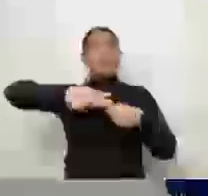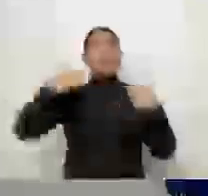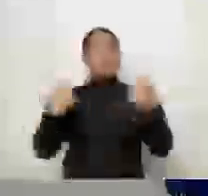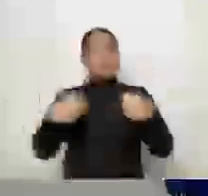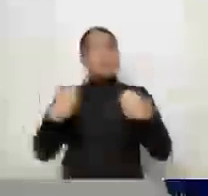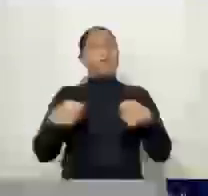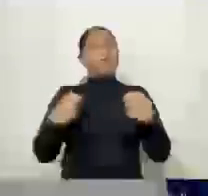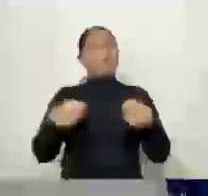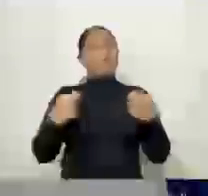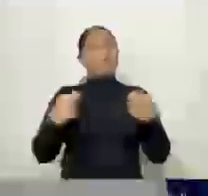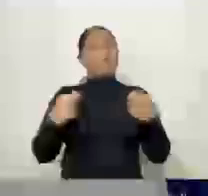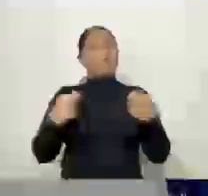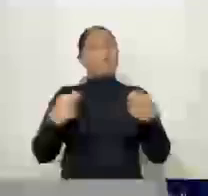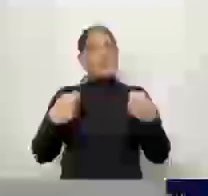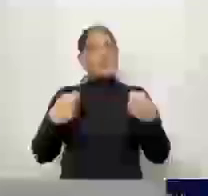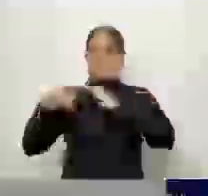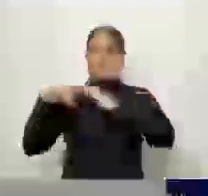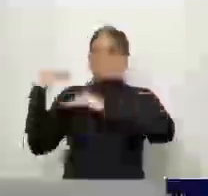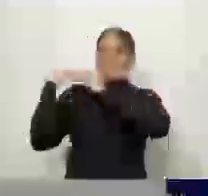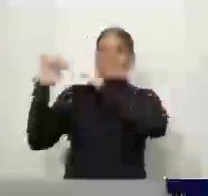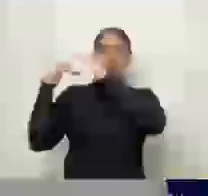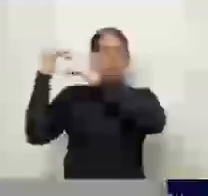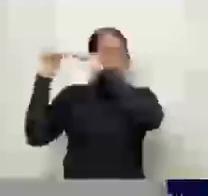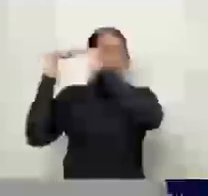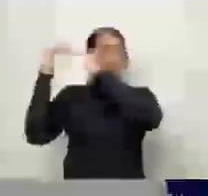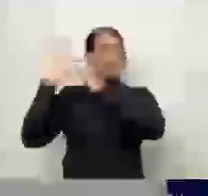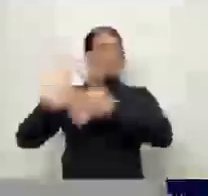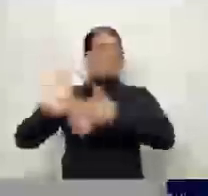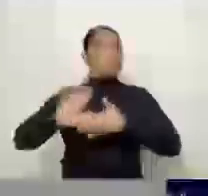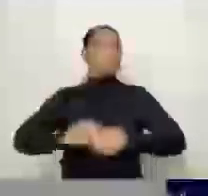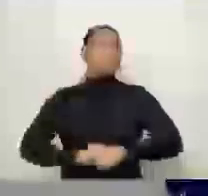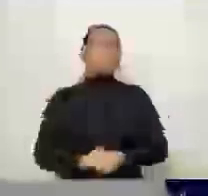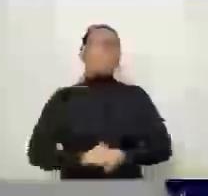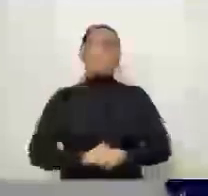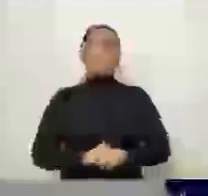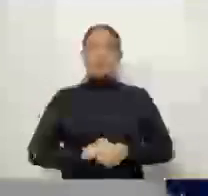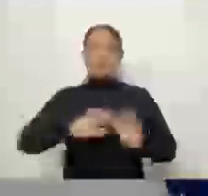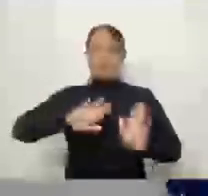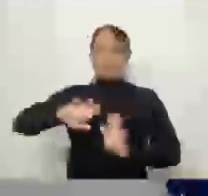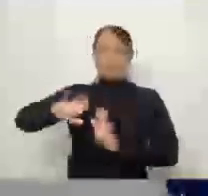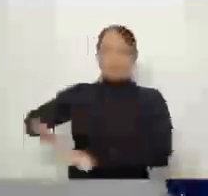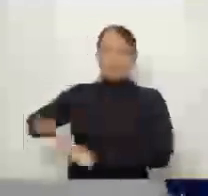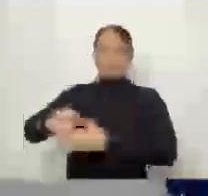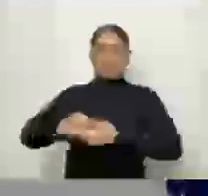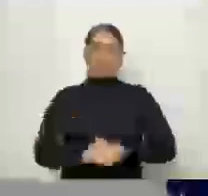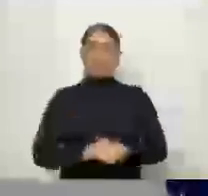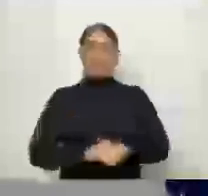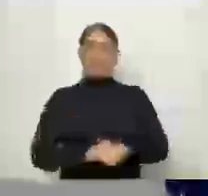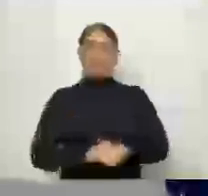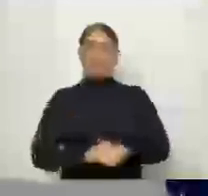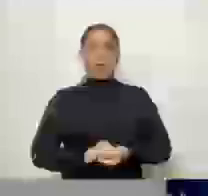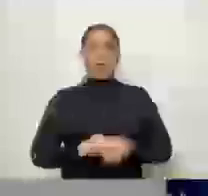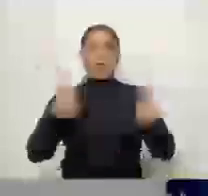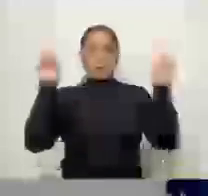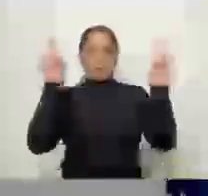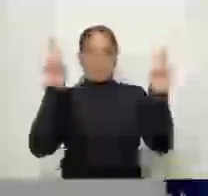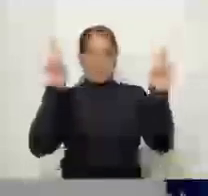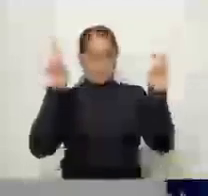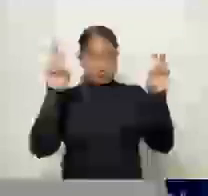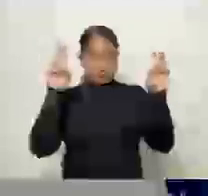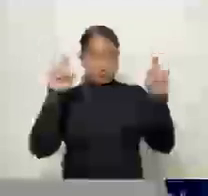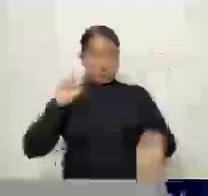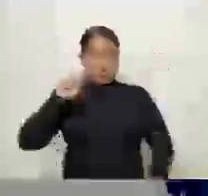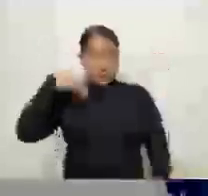eu vou tocar num assunto que é triste. O seu Maneca já levantou a situação do arquivo morto.